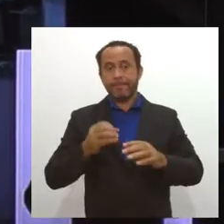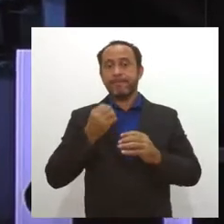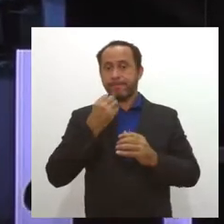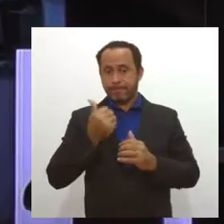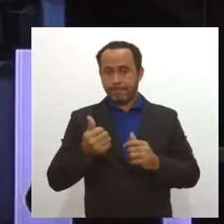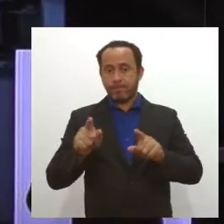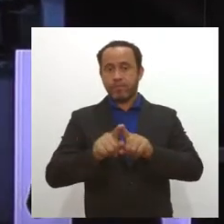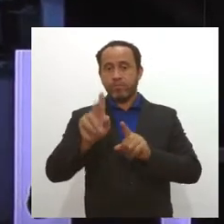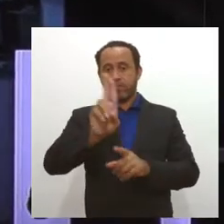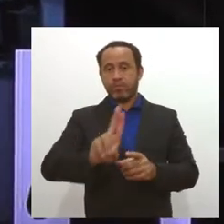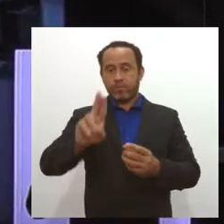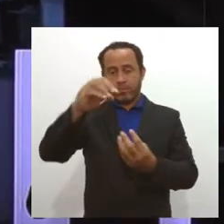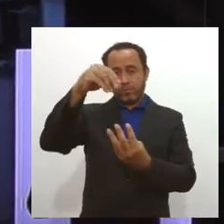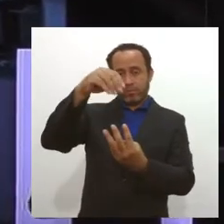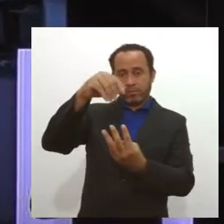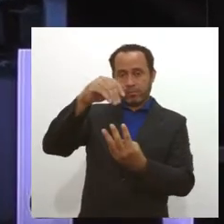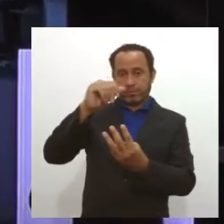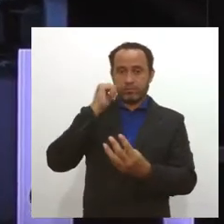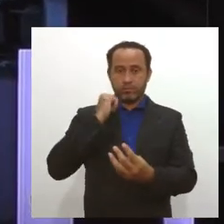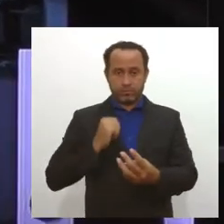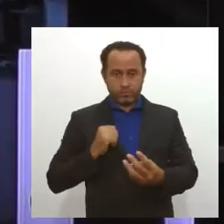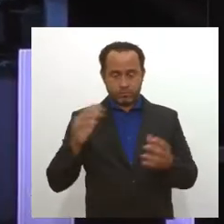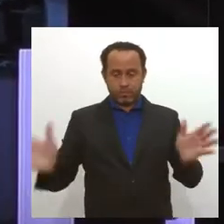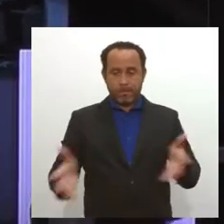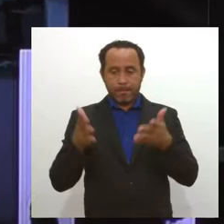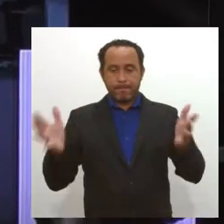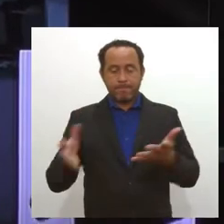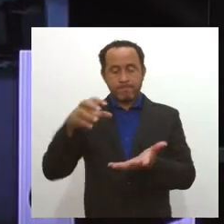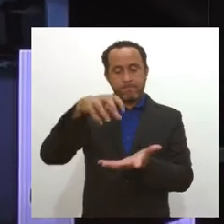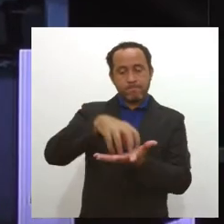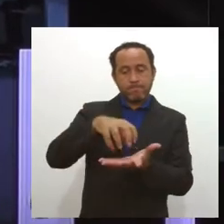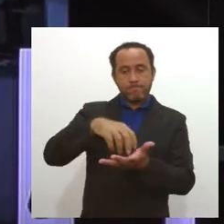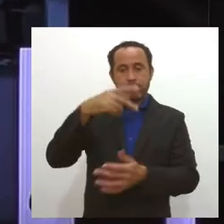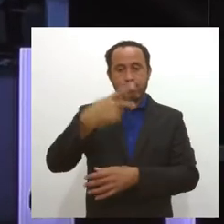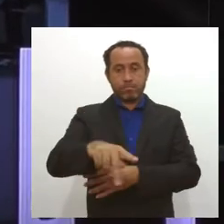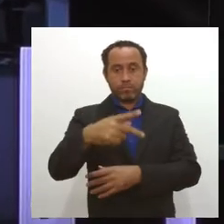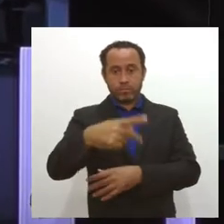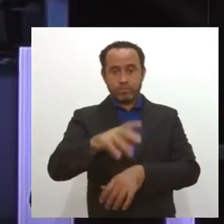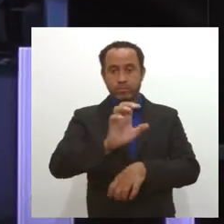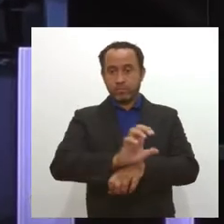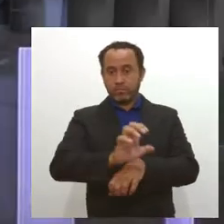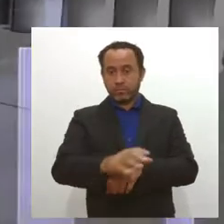as universidades federais, estimulando a permanência dos estudantes em seus estados.